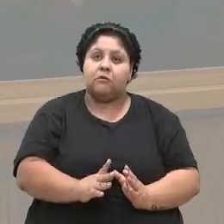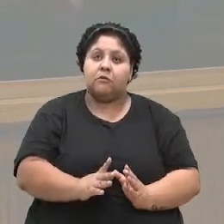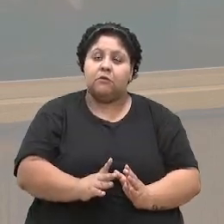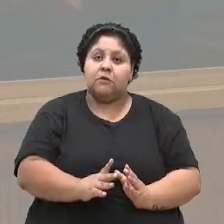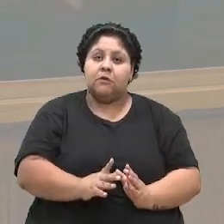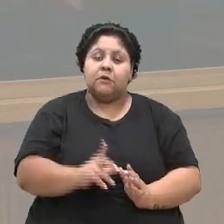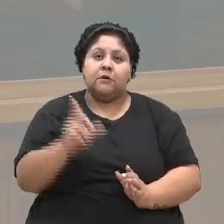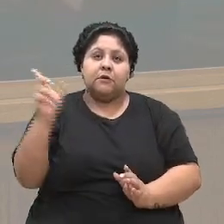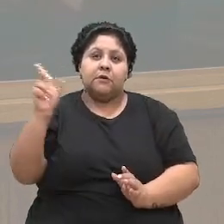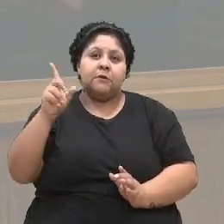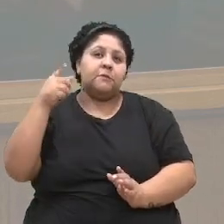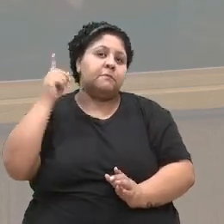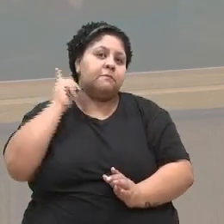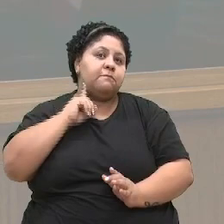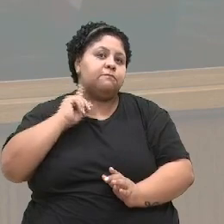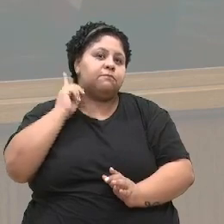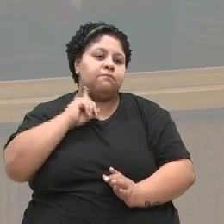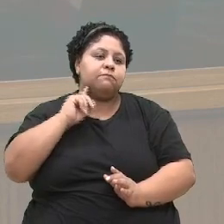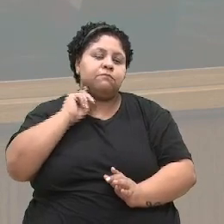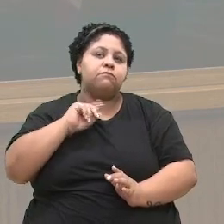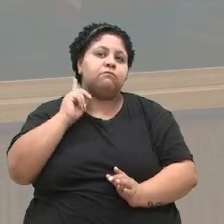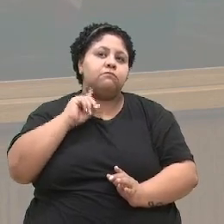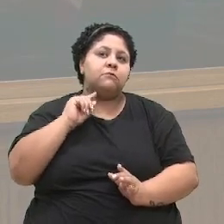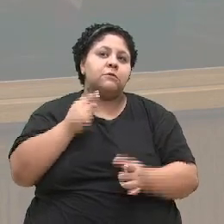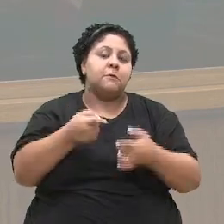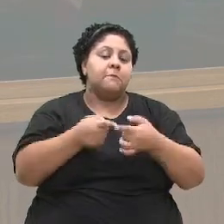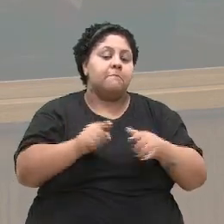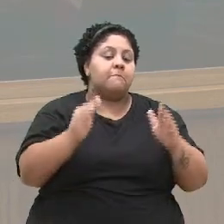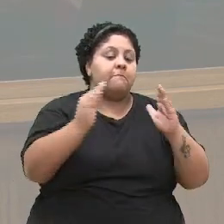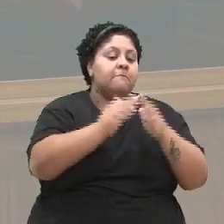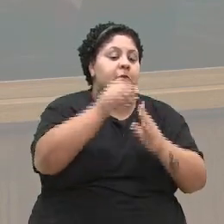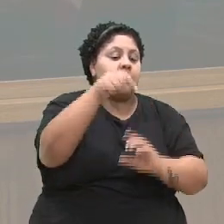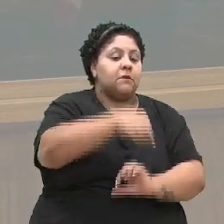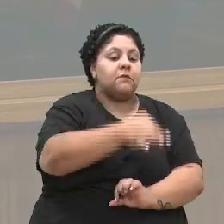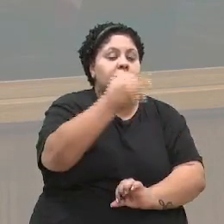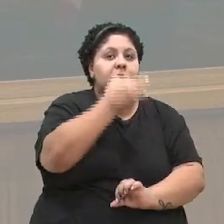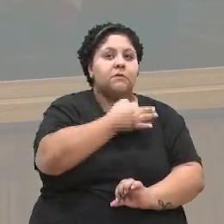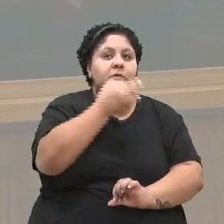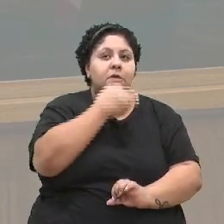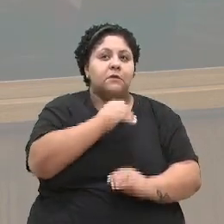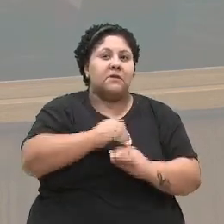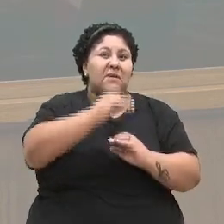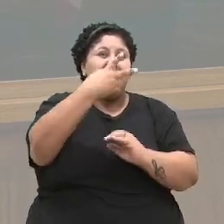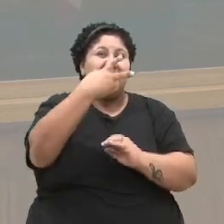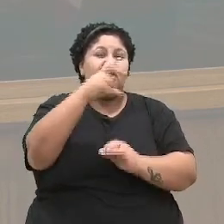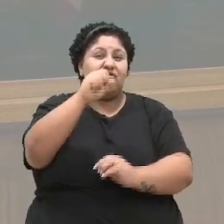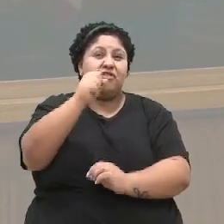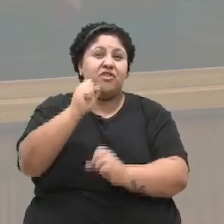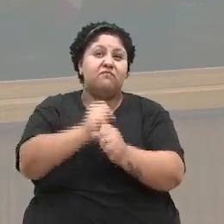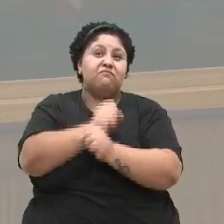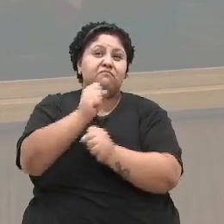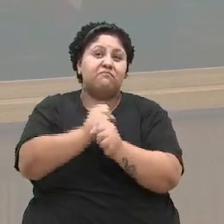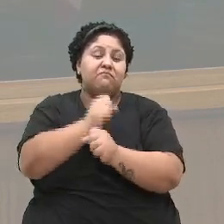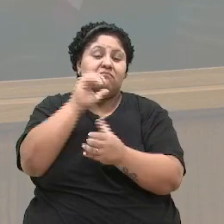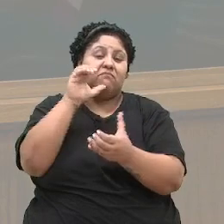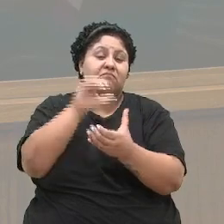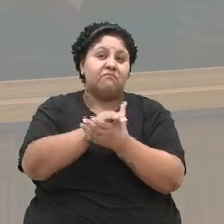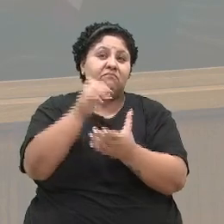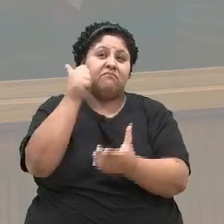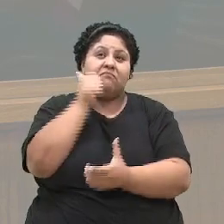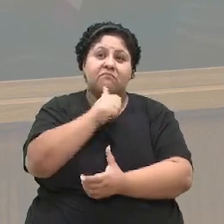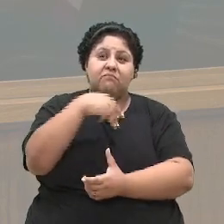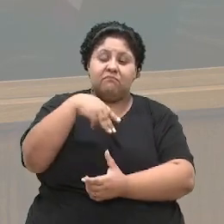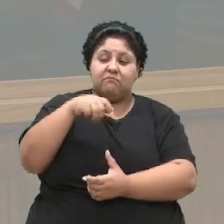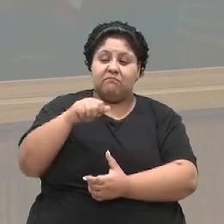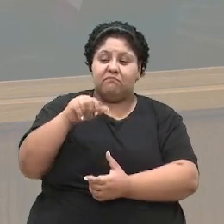Valadares, Minas Gerais, reside na nossa cidade há 28 anos. É casado com a Mayra